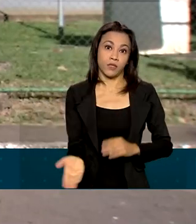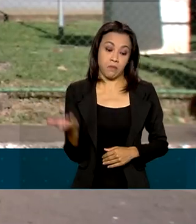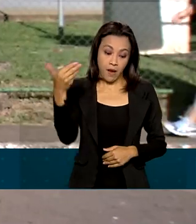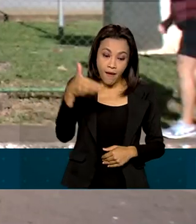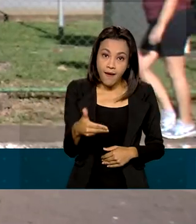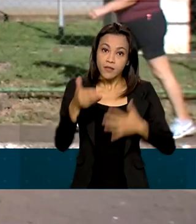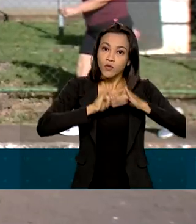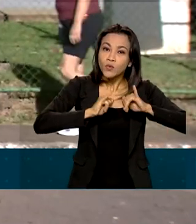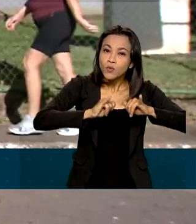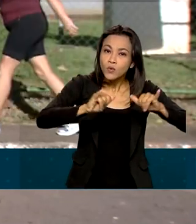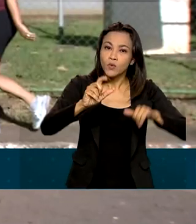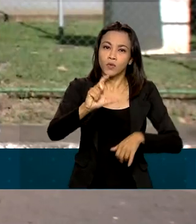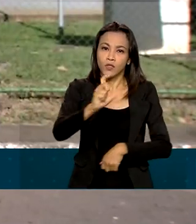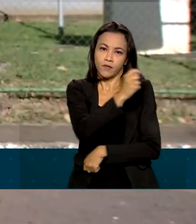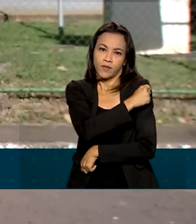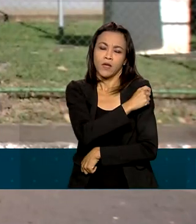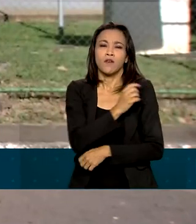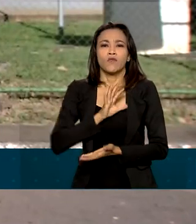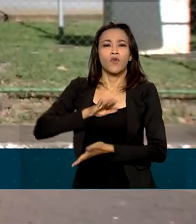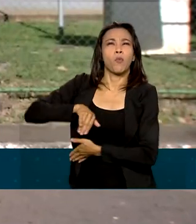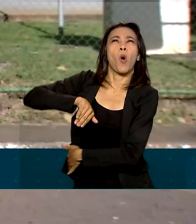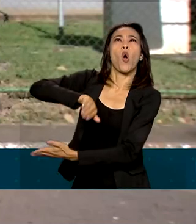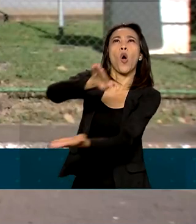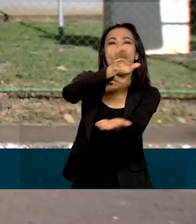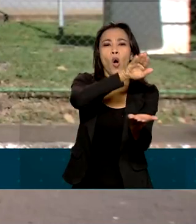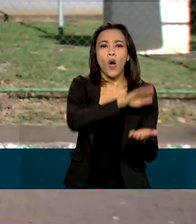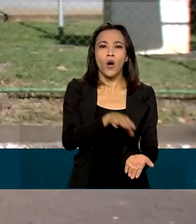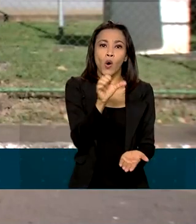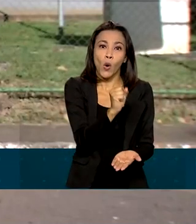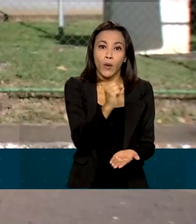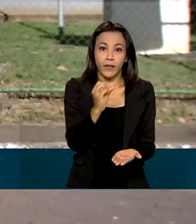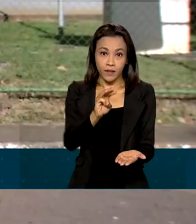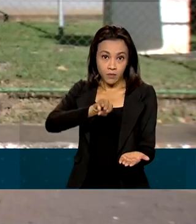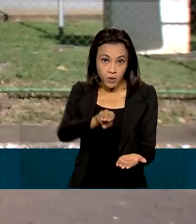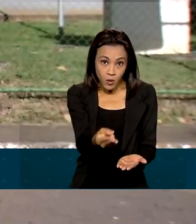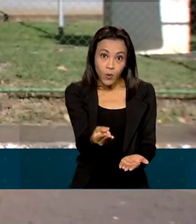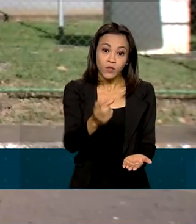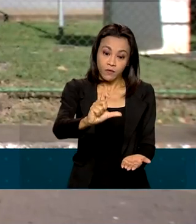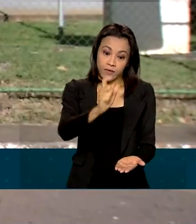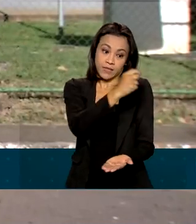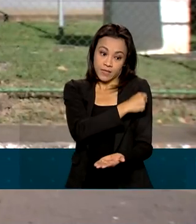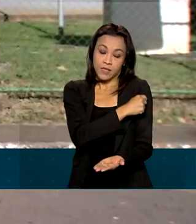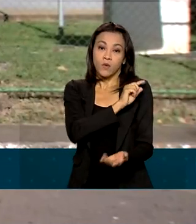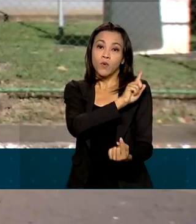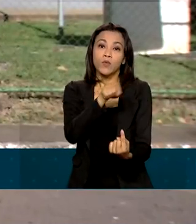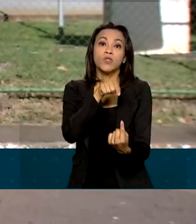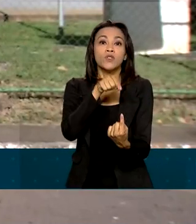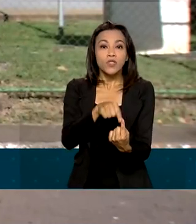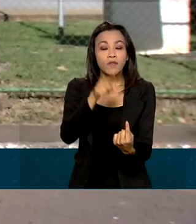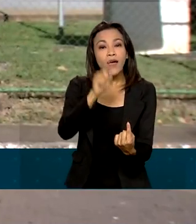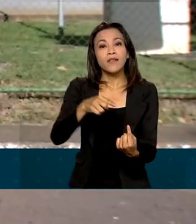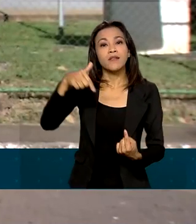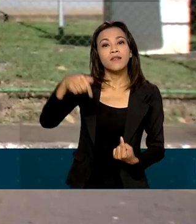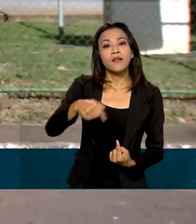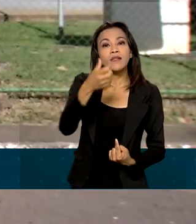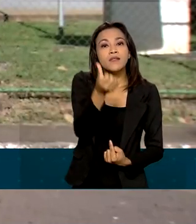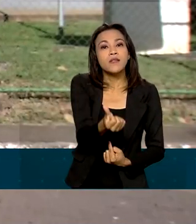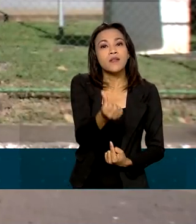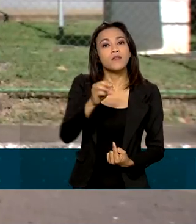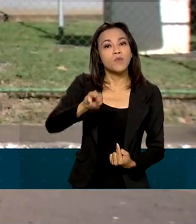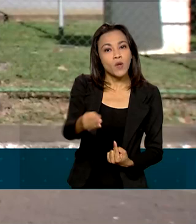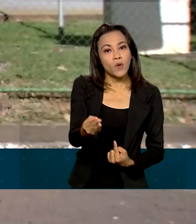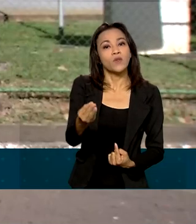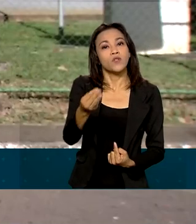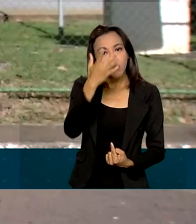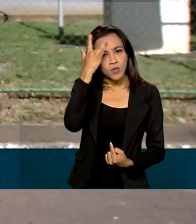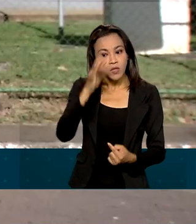foram distribuídas cerca de 80 milhões de vacinas contra a gripe influenza. A meta é imunizar 76 milhões de pessoas desses grupos